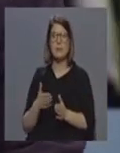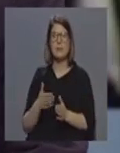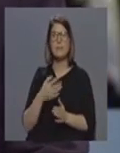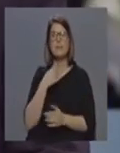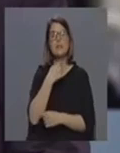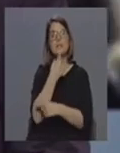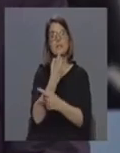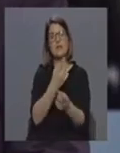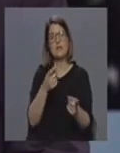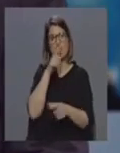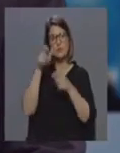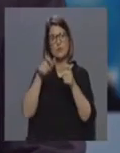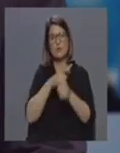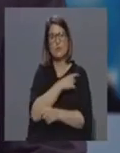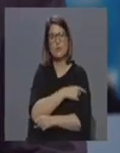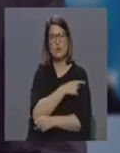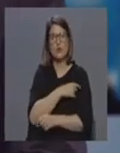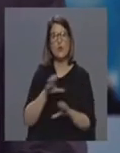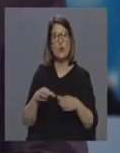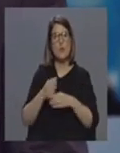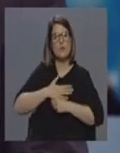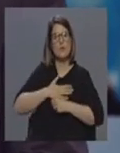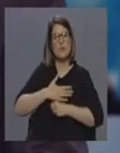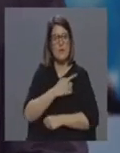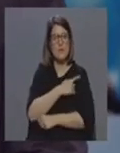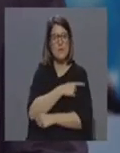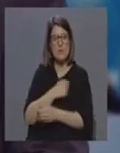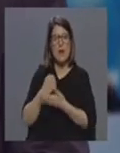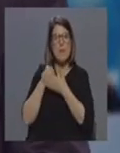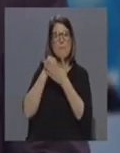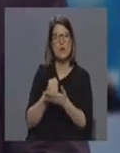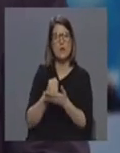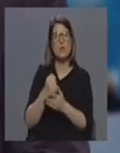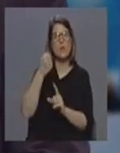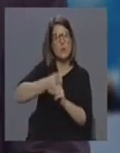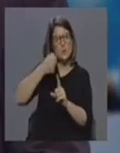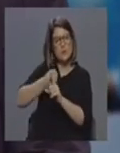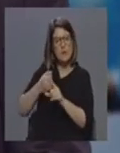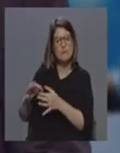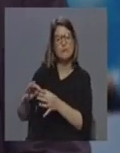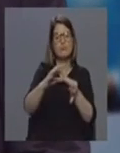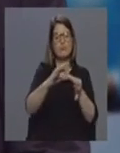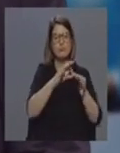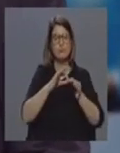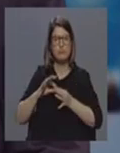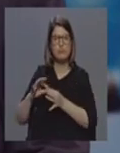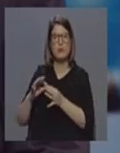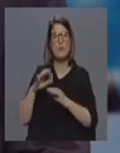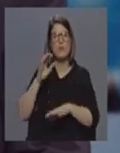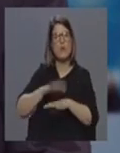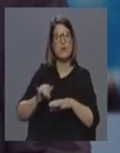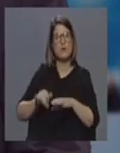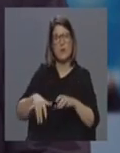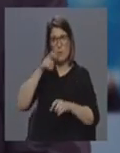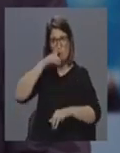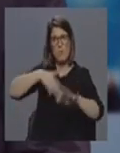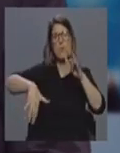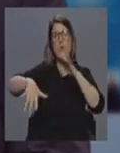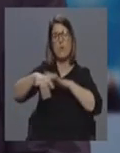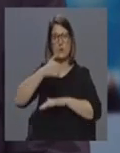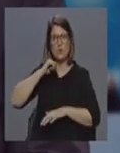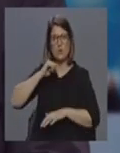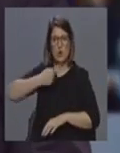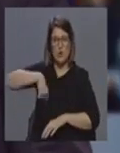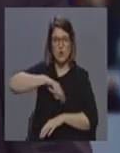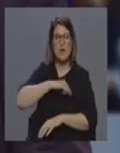enfermeiros que a Ordem dos Enformeiros estará com eles e estamos juntos nesta luta e pelo povo açoriano vamos os enfermeiros